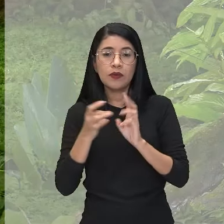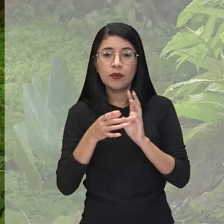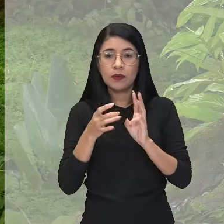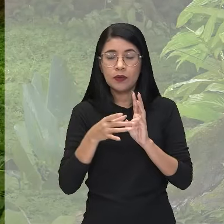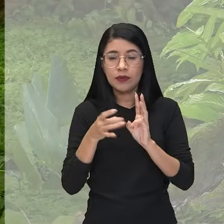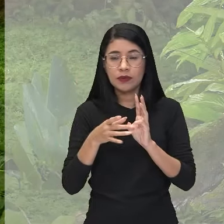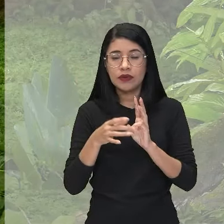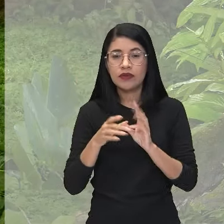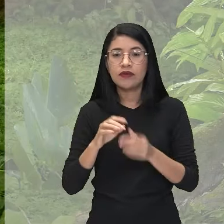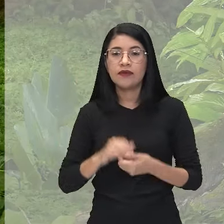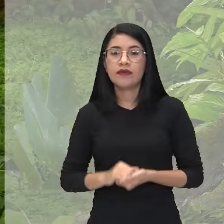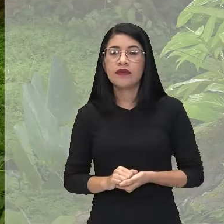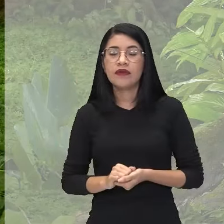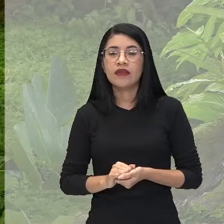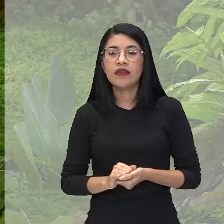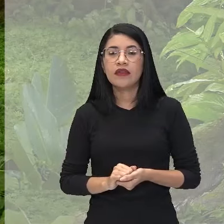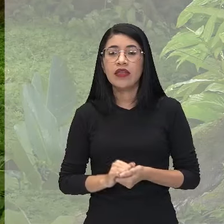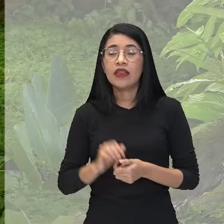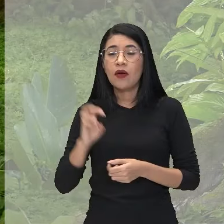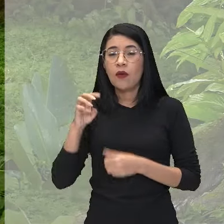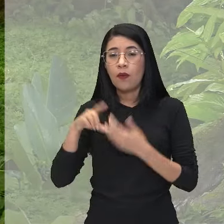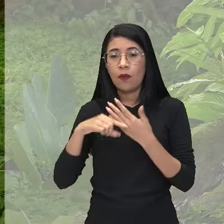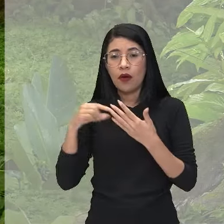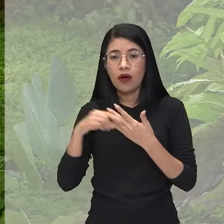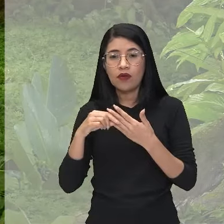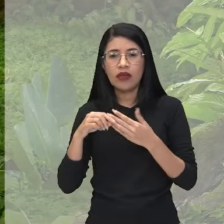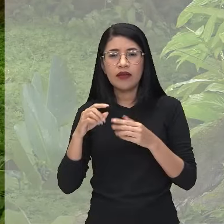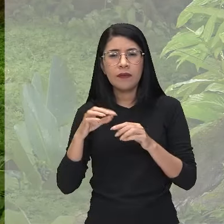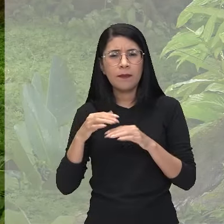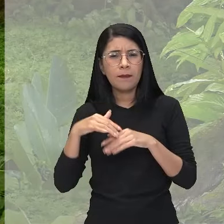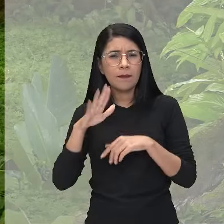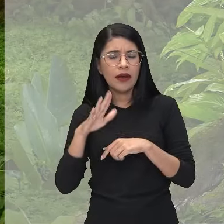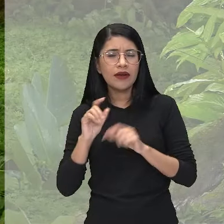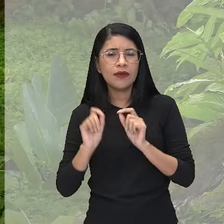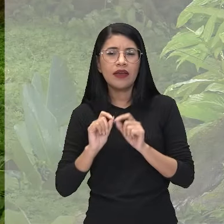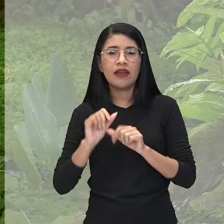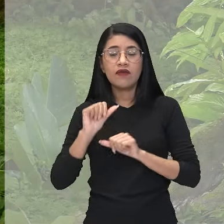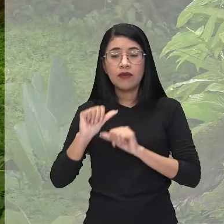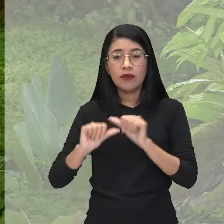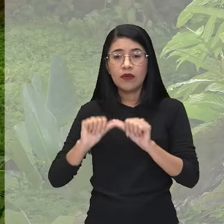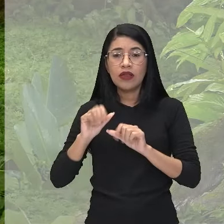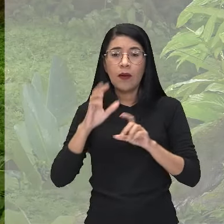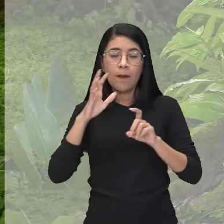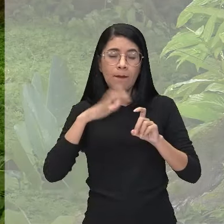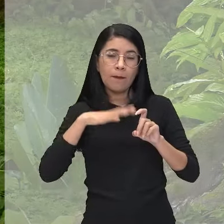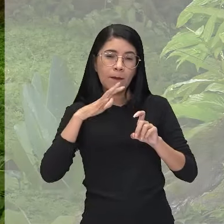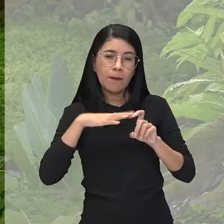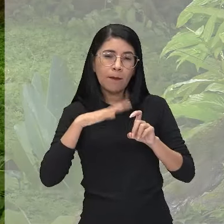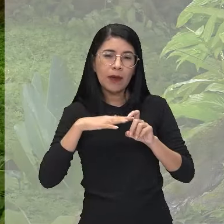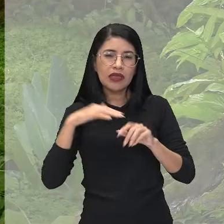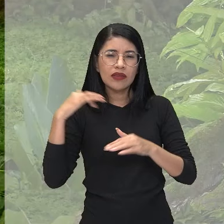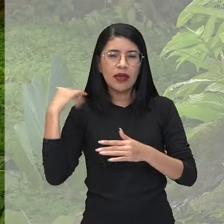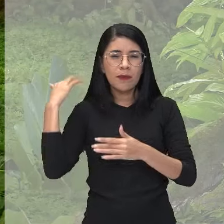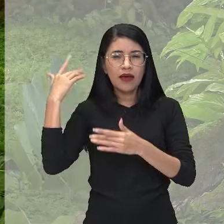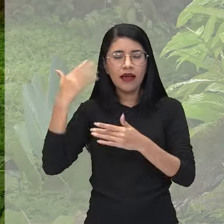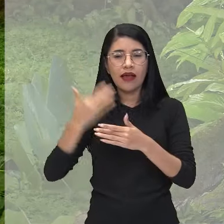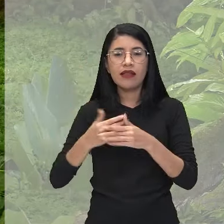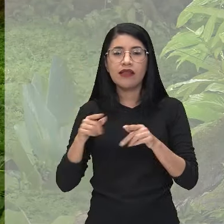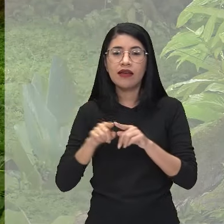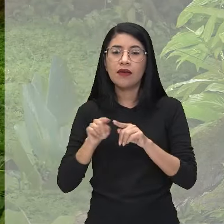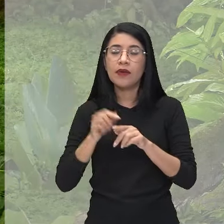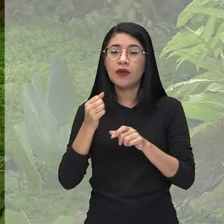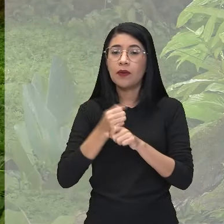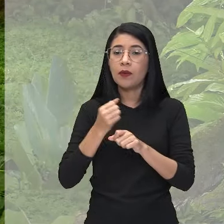Alto Rio Negro, Márcio Souza vai muito mais longe, reinventando aí mitos milenares e construindo uma